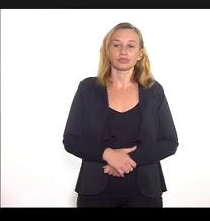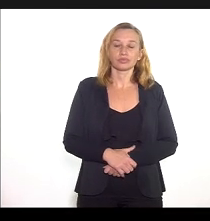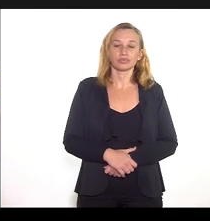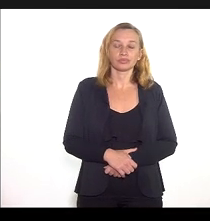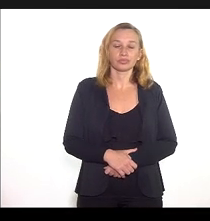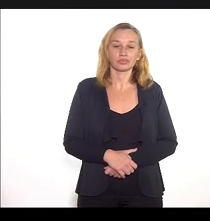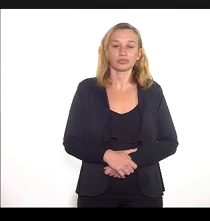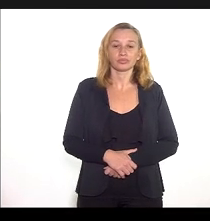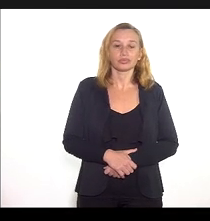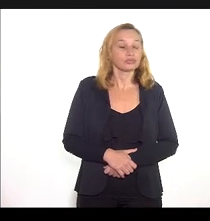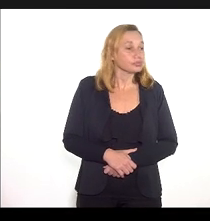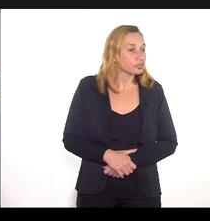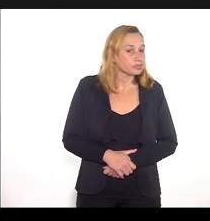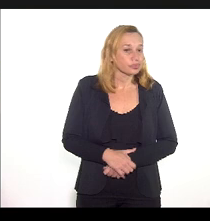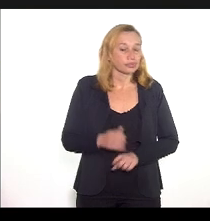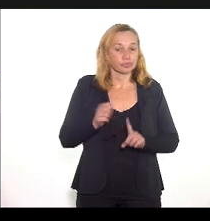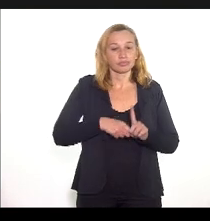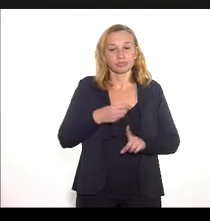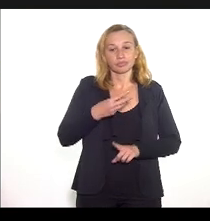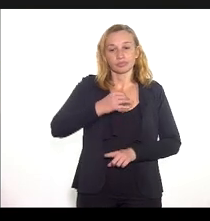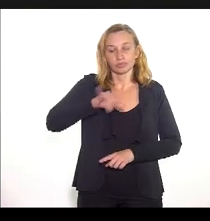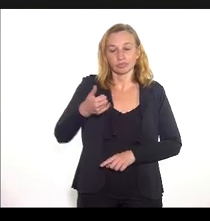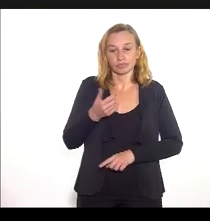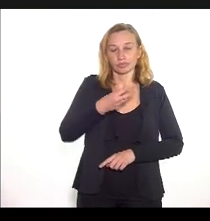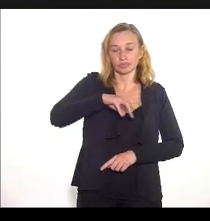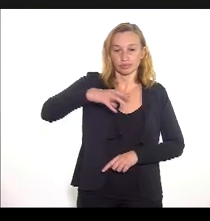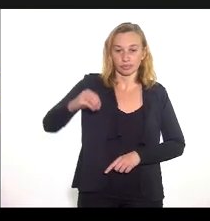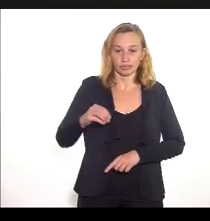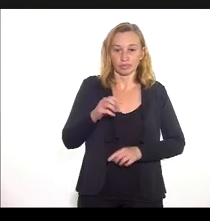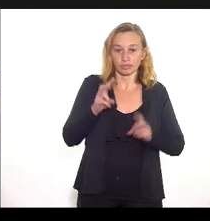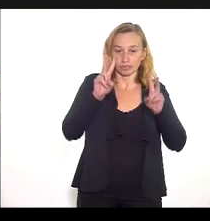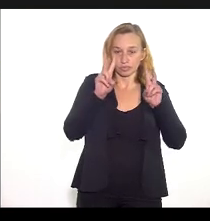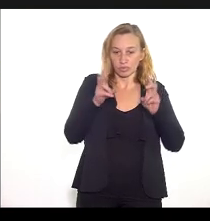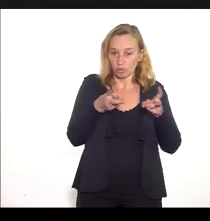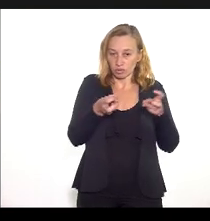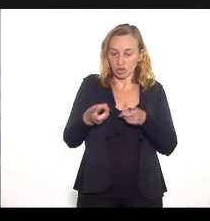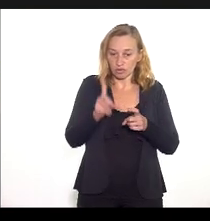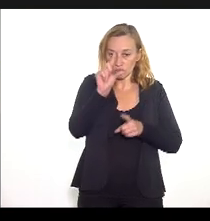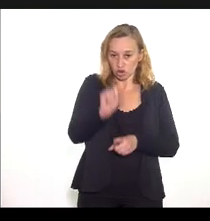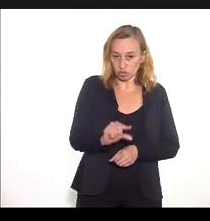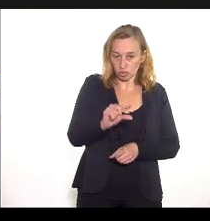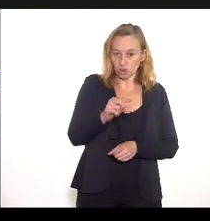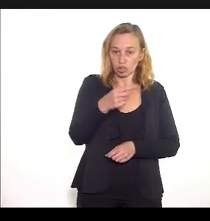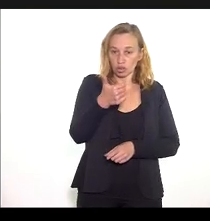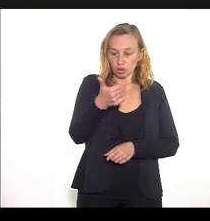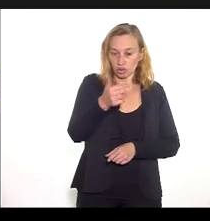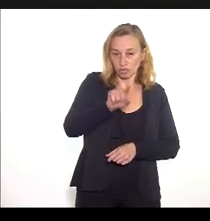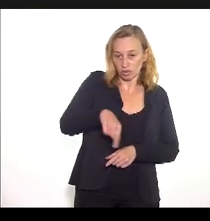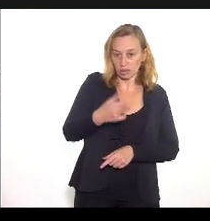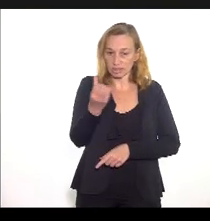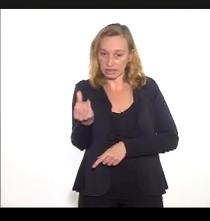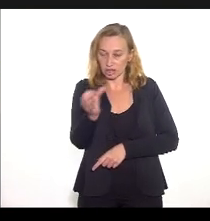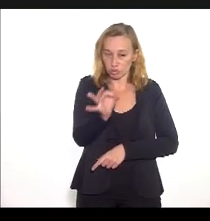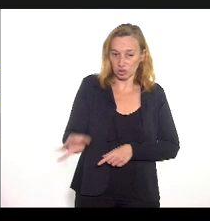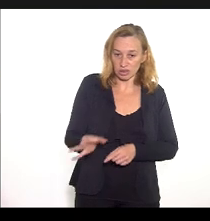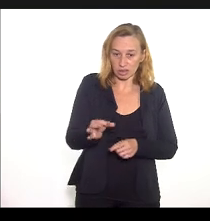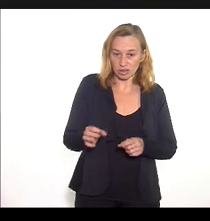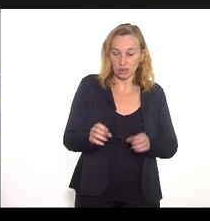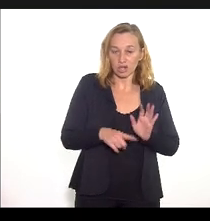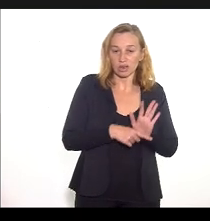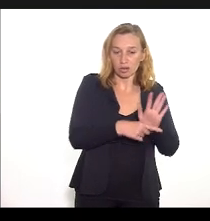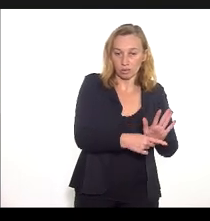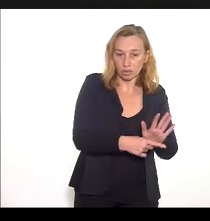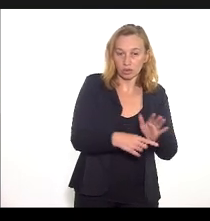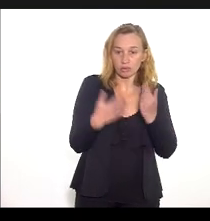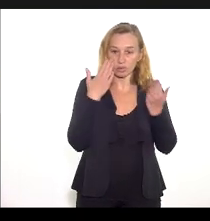Entre os de janeiro e março de 2021, se observou uma redução de 12,6%, tanto nos atendimentos e acompanhamentos